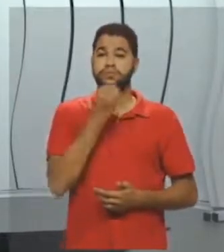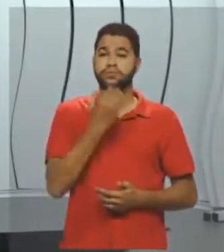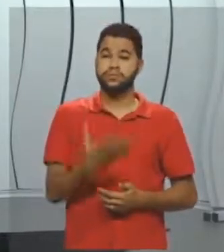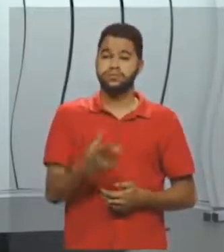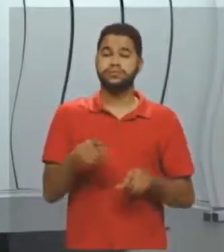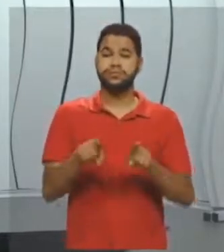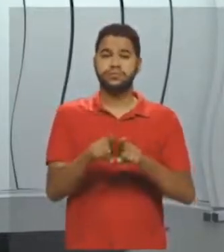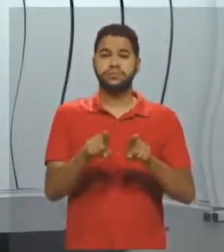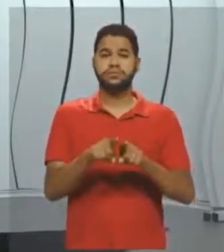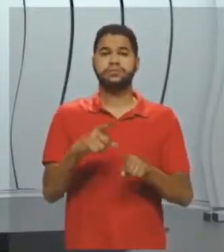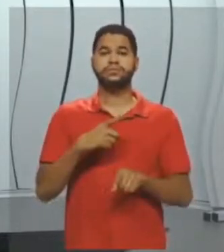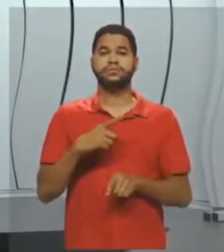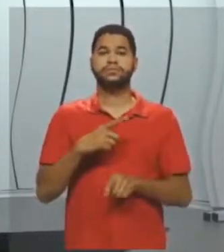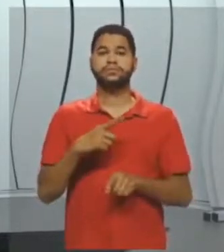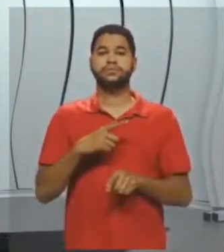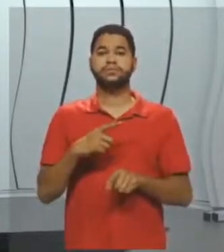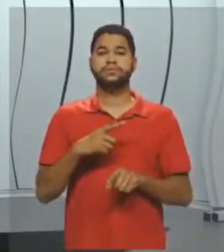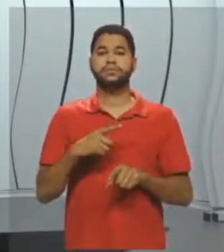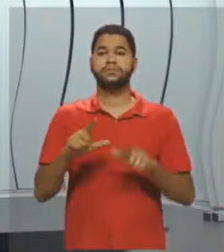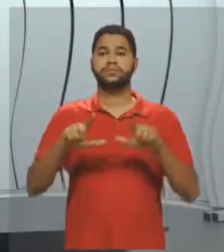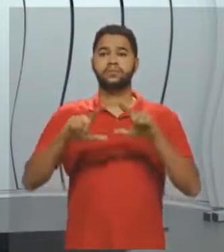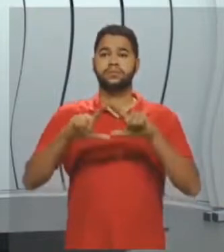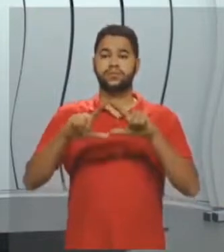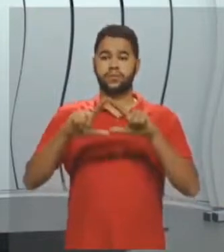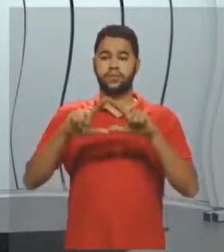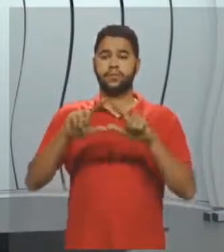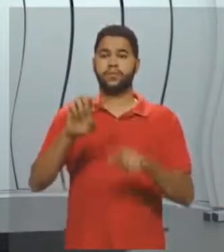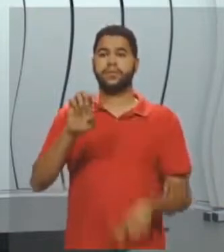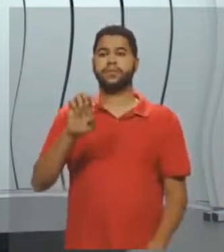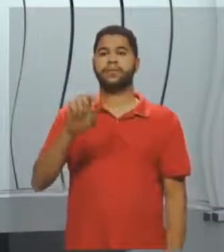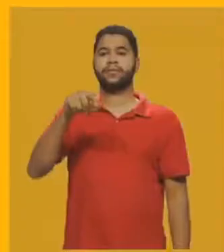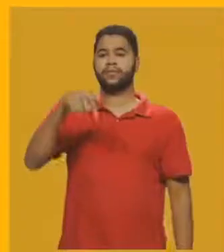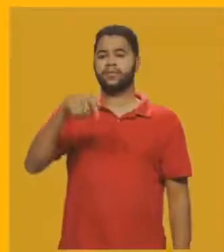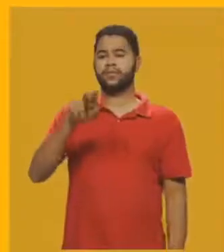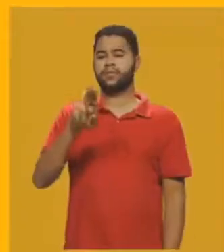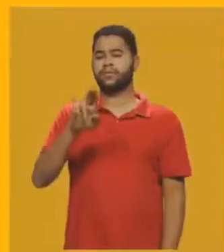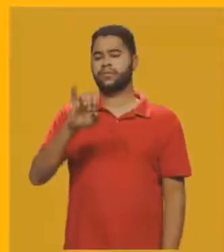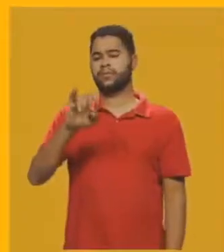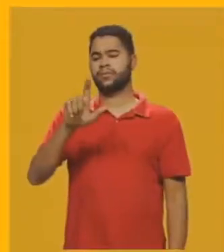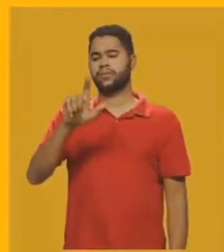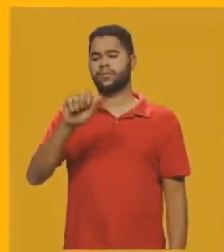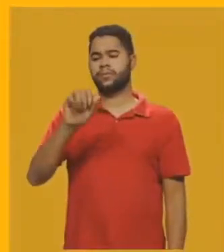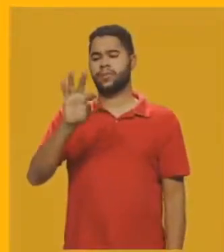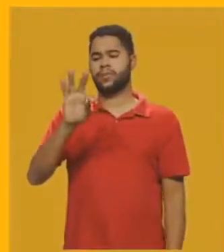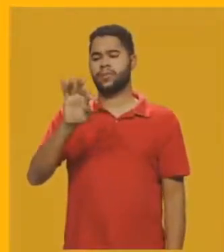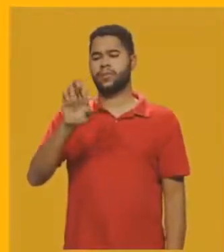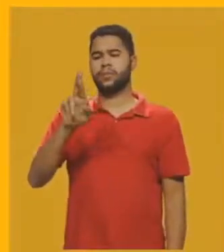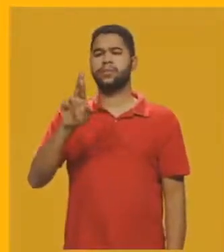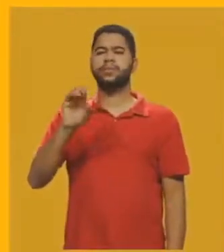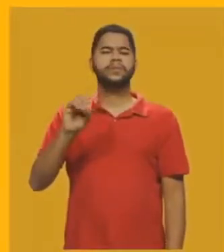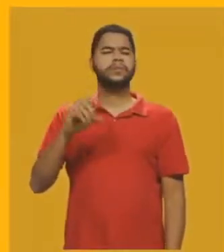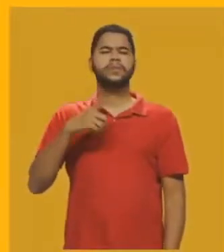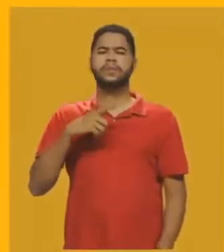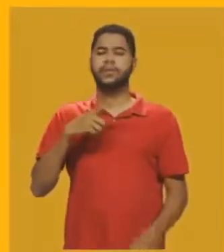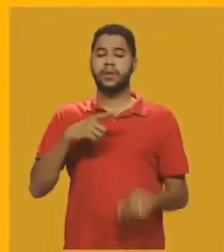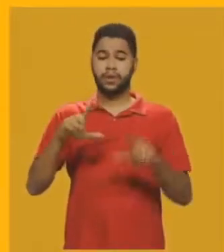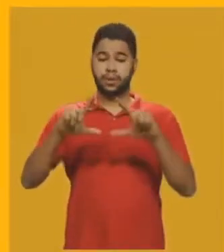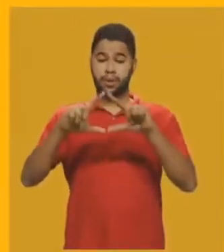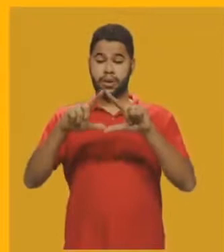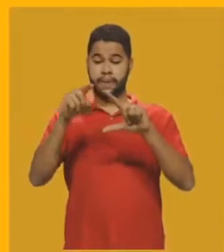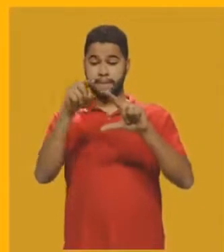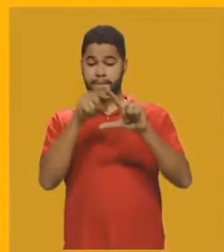existe também o triângulo equilátero. O triângulo equilátero tem todos os lados